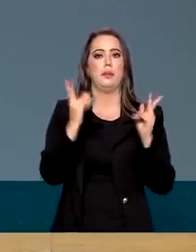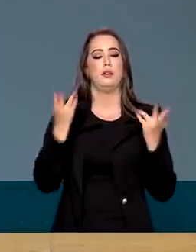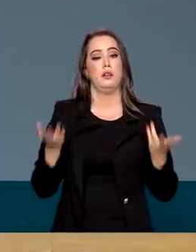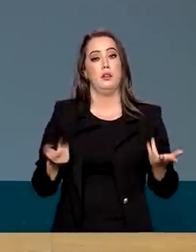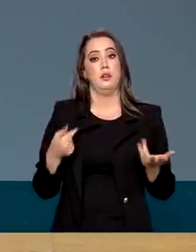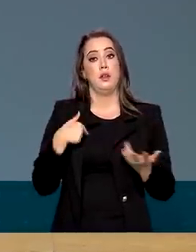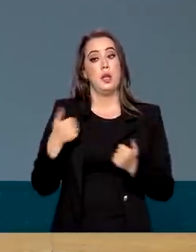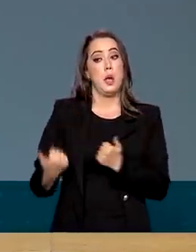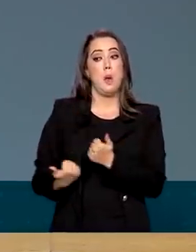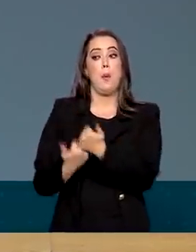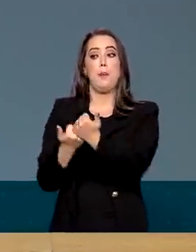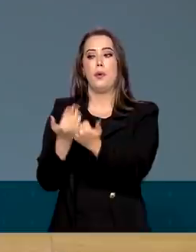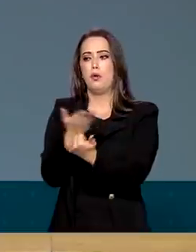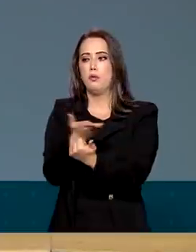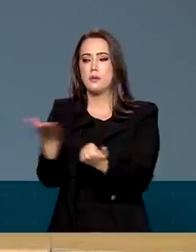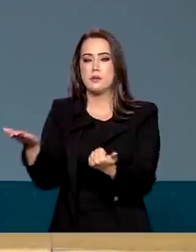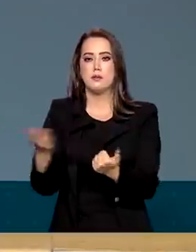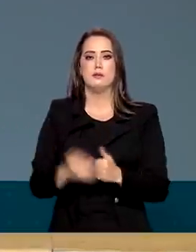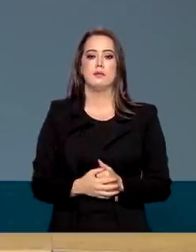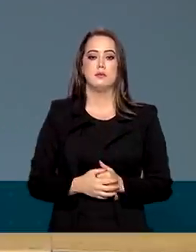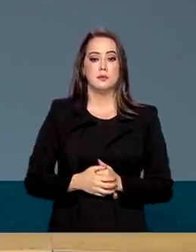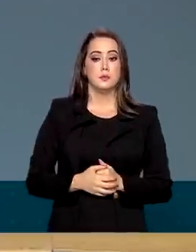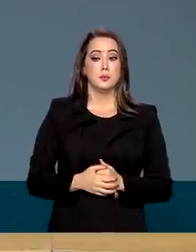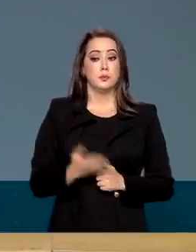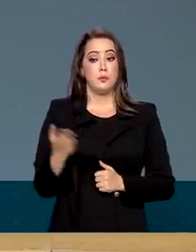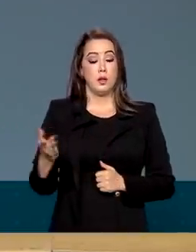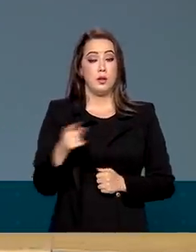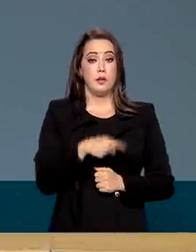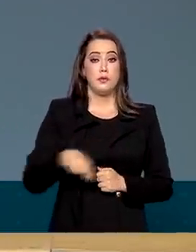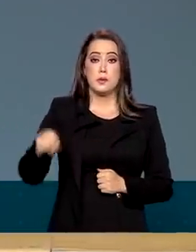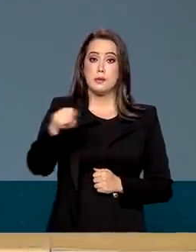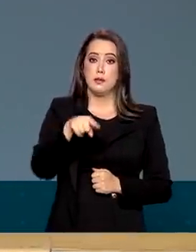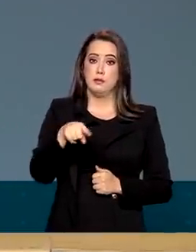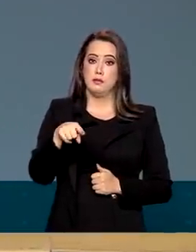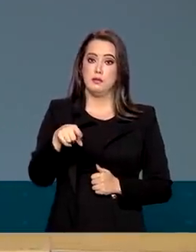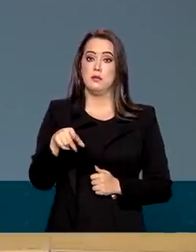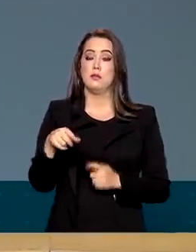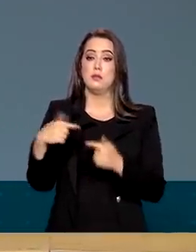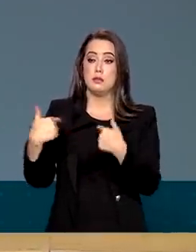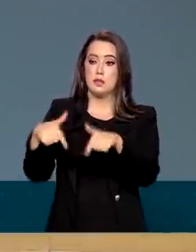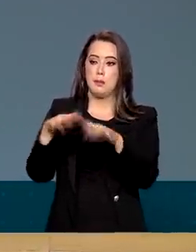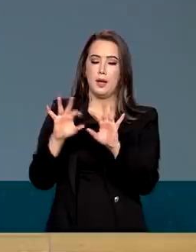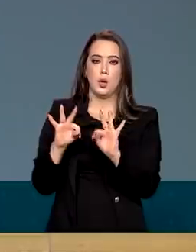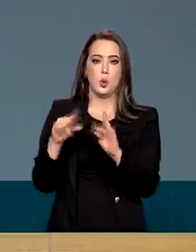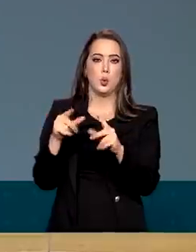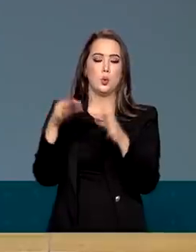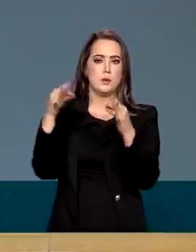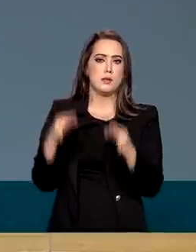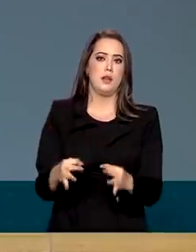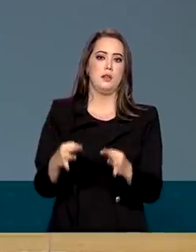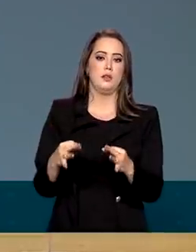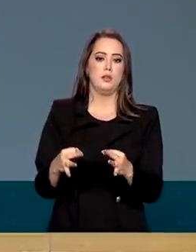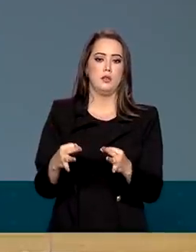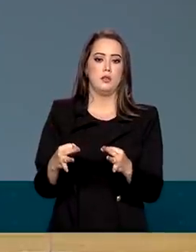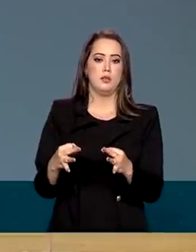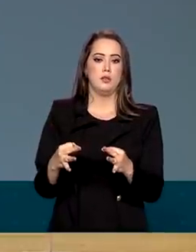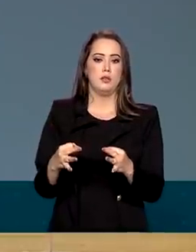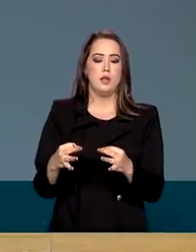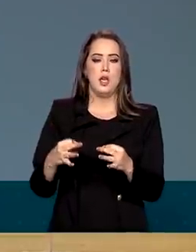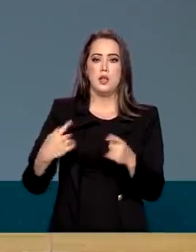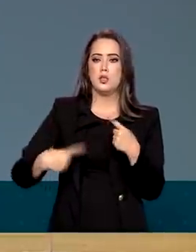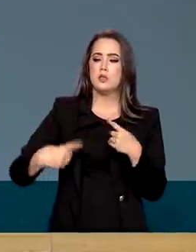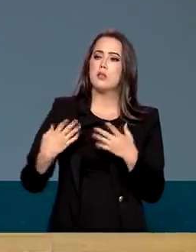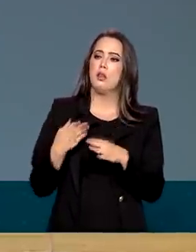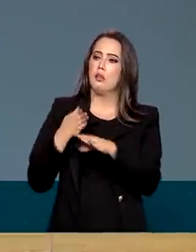Eu apoio vocês e vocês fazendo tudo certo. Eles negociaram, negociaram, e aí, de